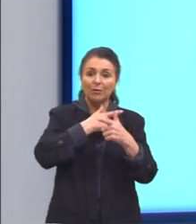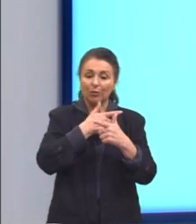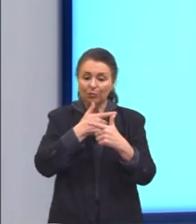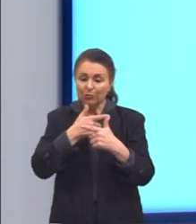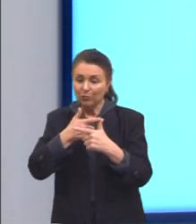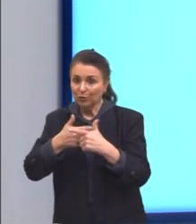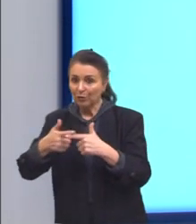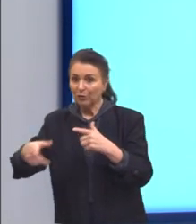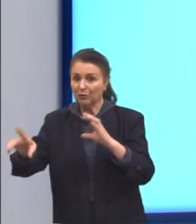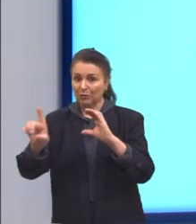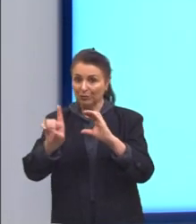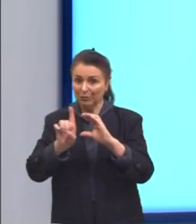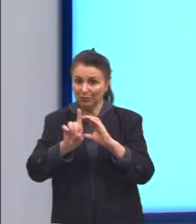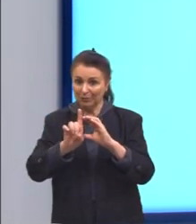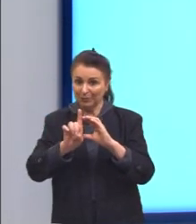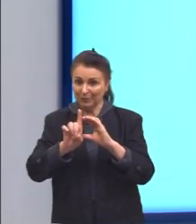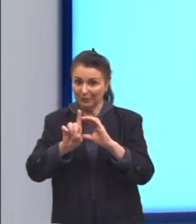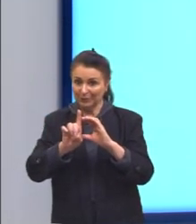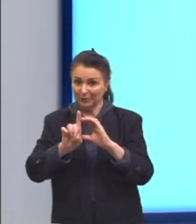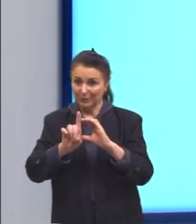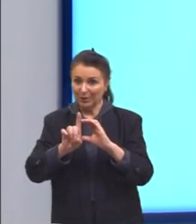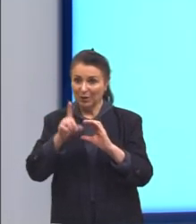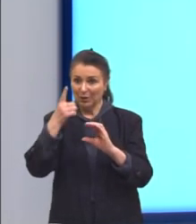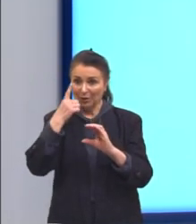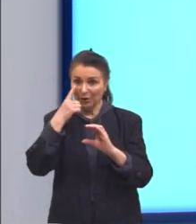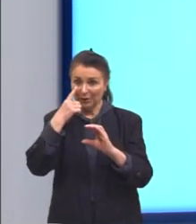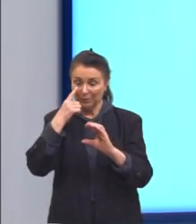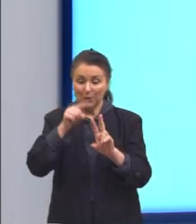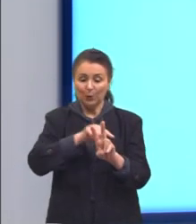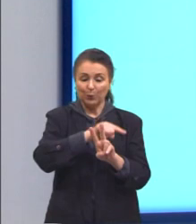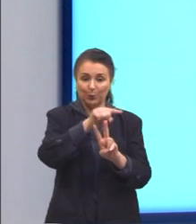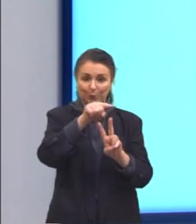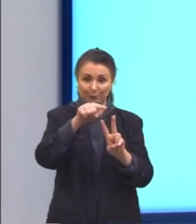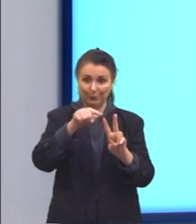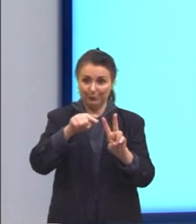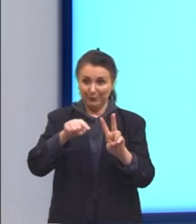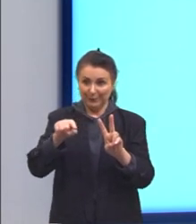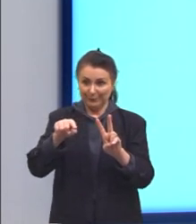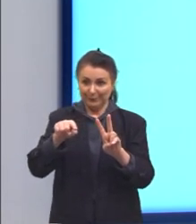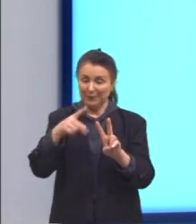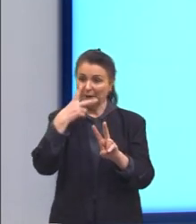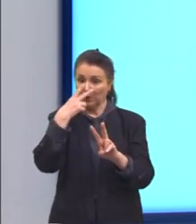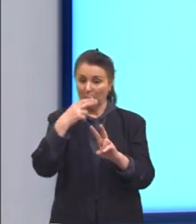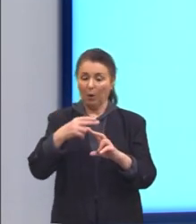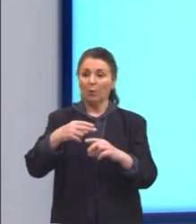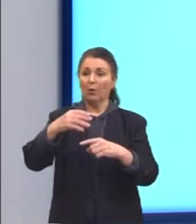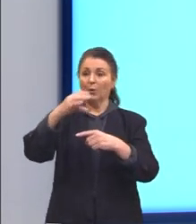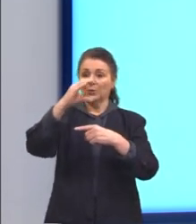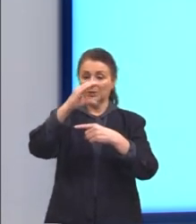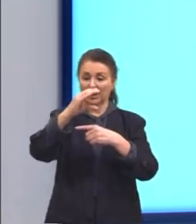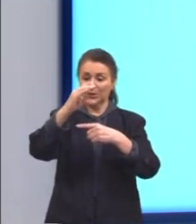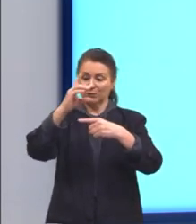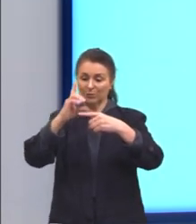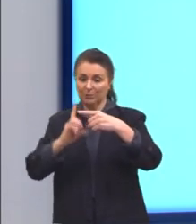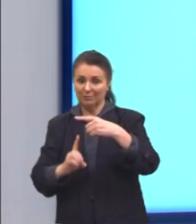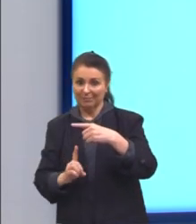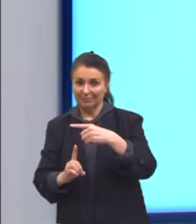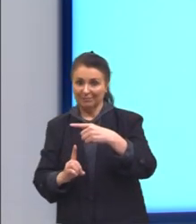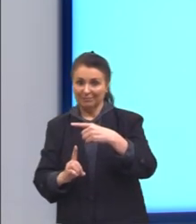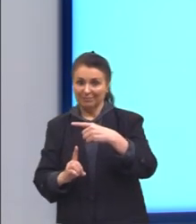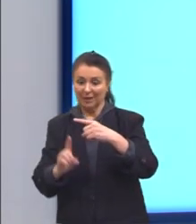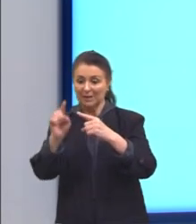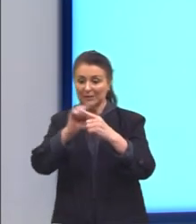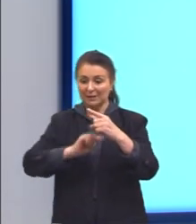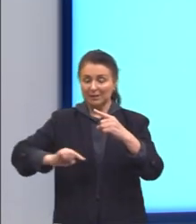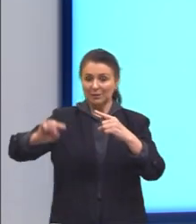diâmetro, né, se nós fizermos essa divisão, sempre vai dar 3, alguma coisa e cada vez mais se